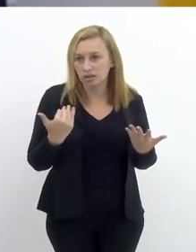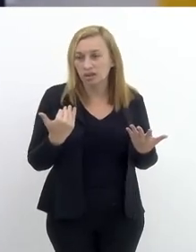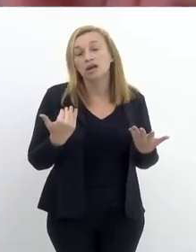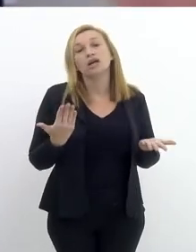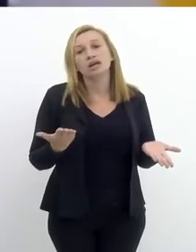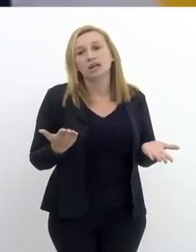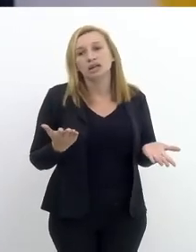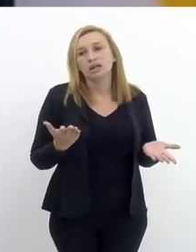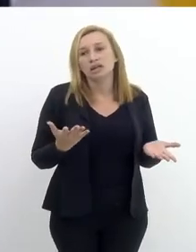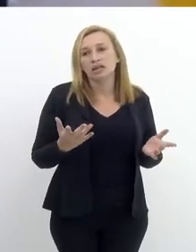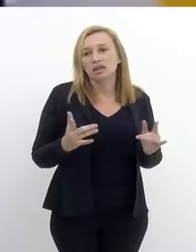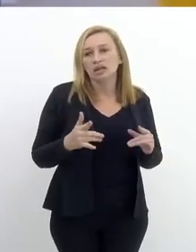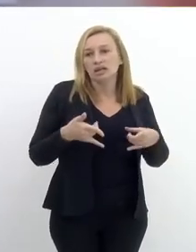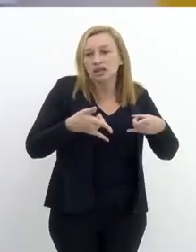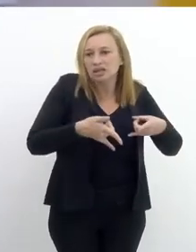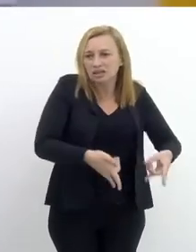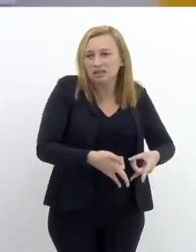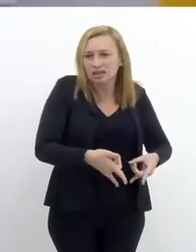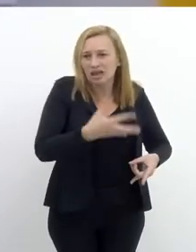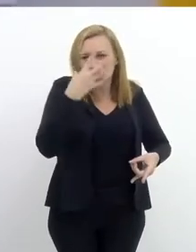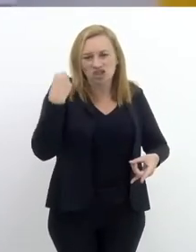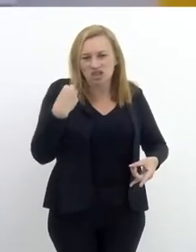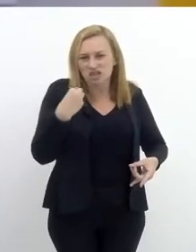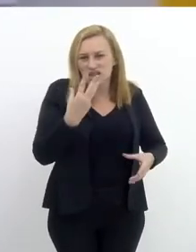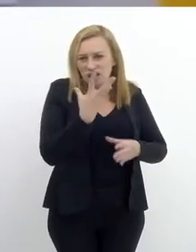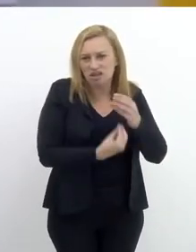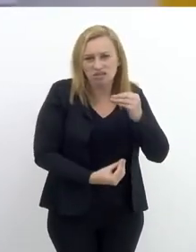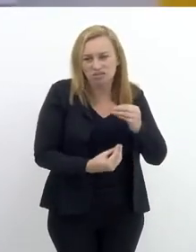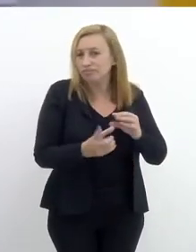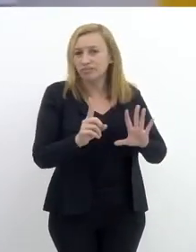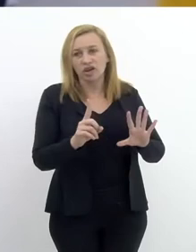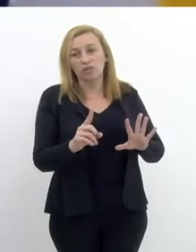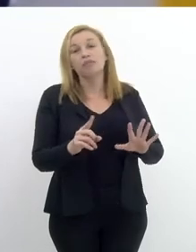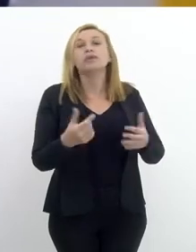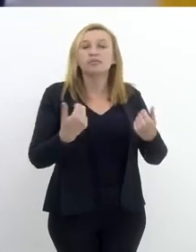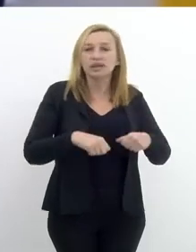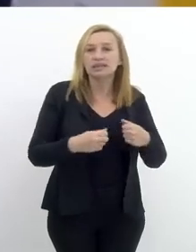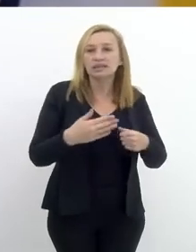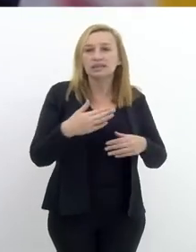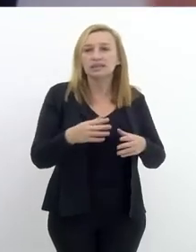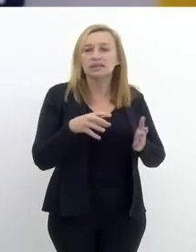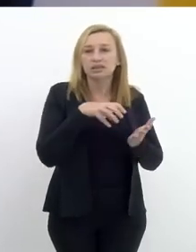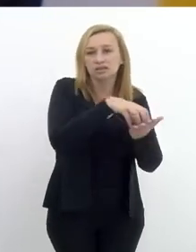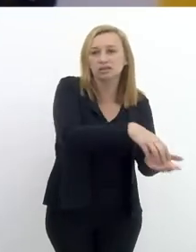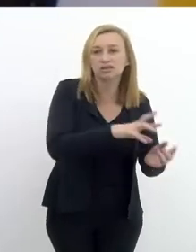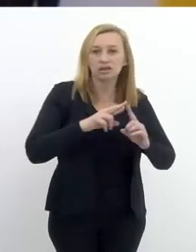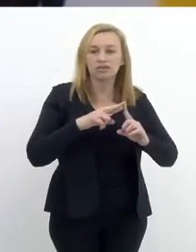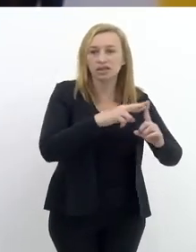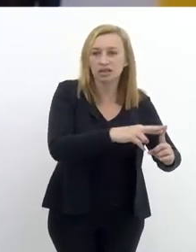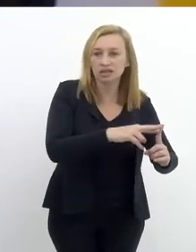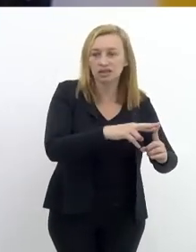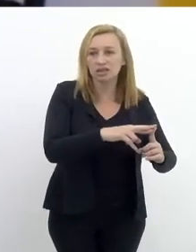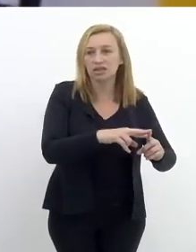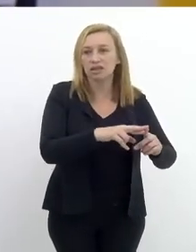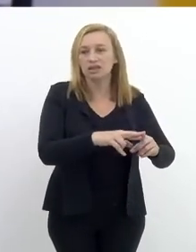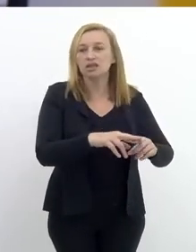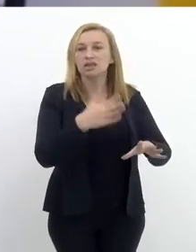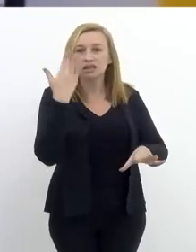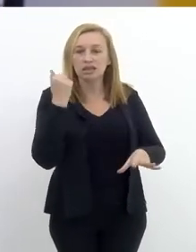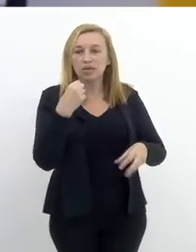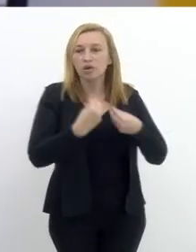esquece isso e segue adiante, enterra seu familiar desaparecido. Então, é preciso ter esse enfoque diferencial, esse centro de referência